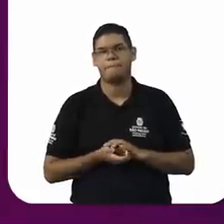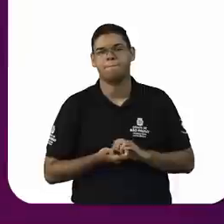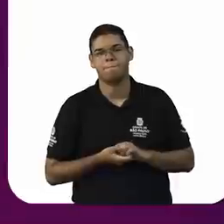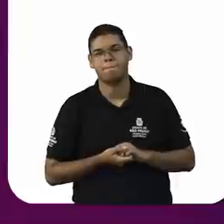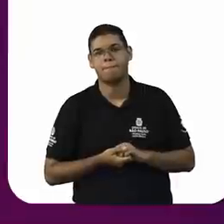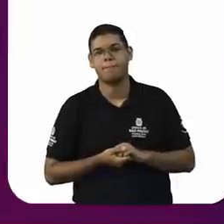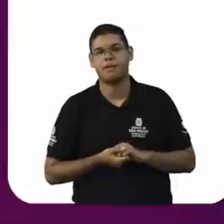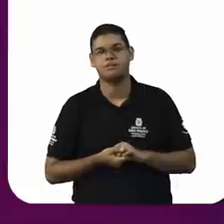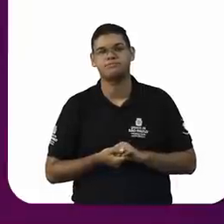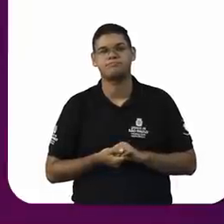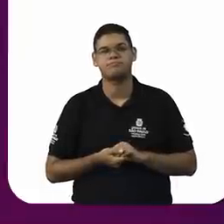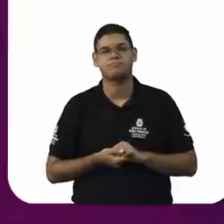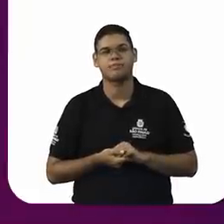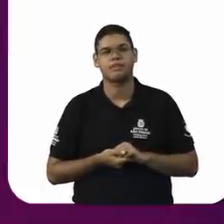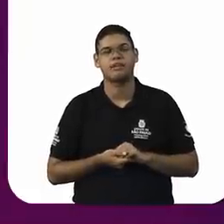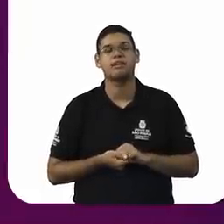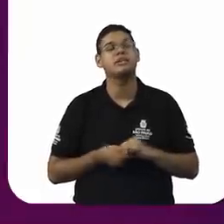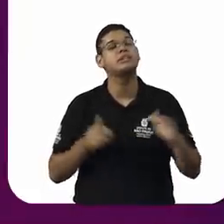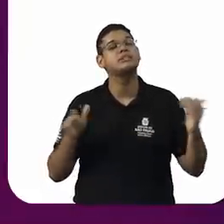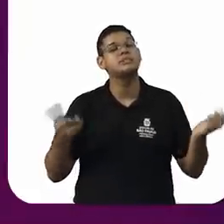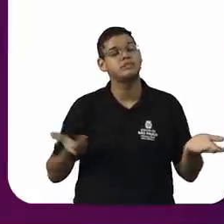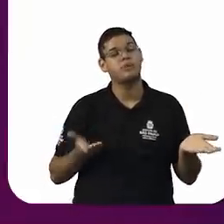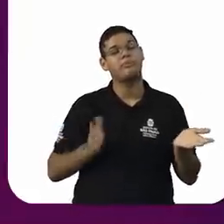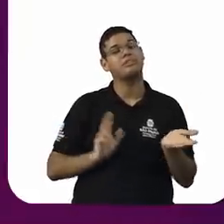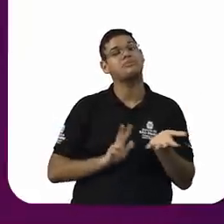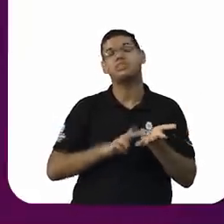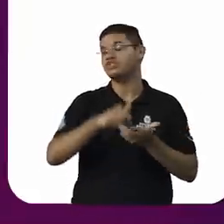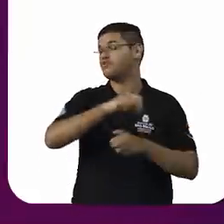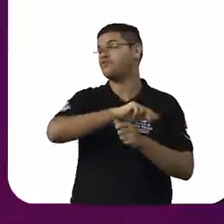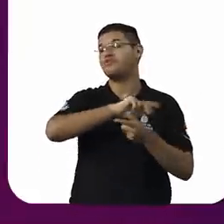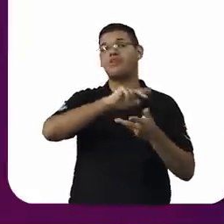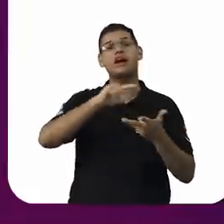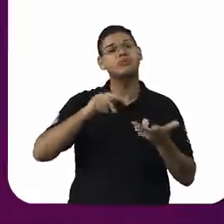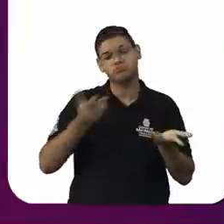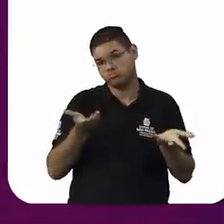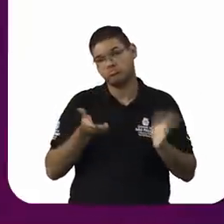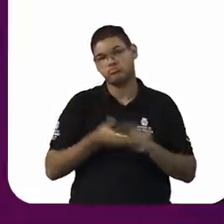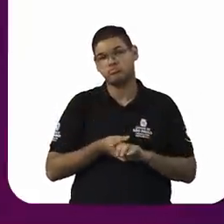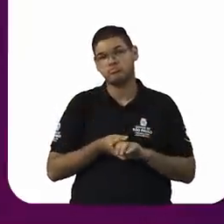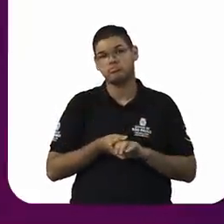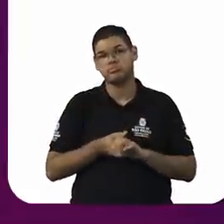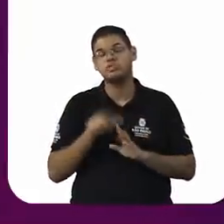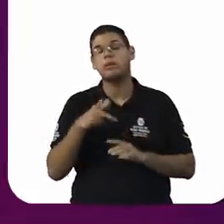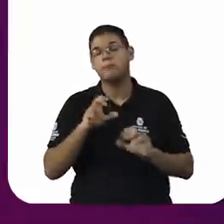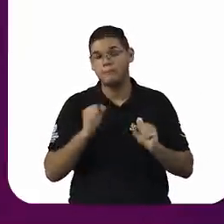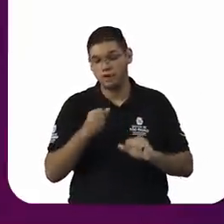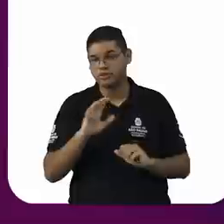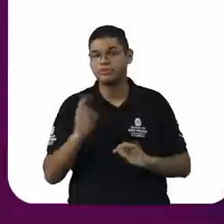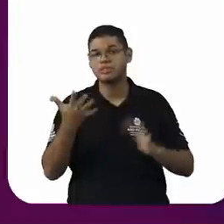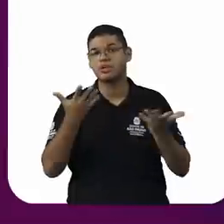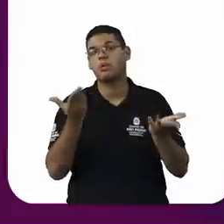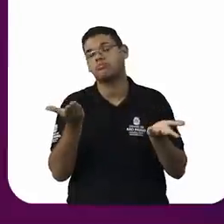ela se manifesta de variadas formas. Agora, você pode ter, como nesse episódio e outros,